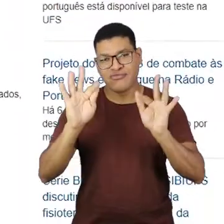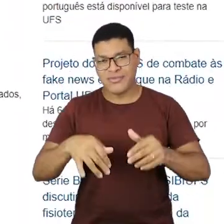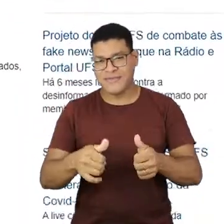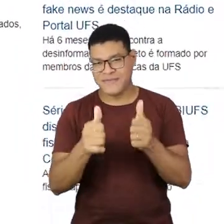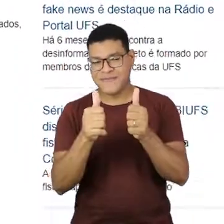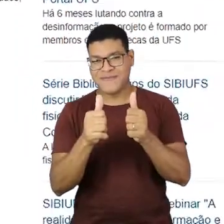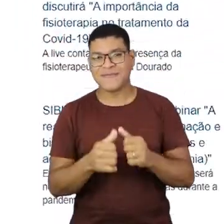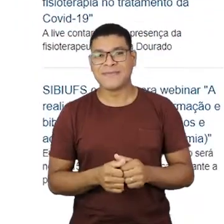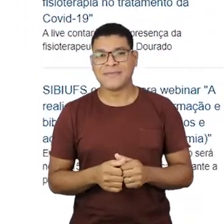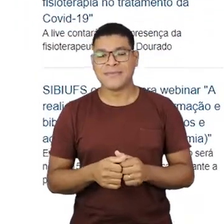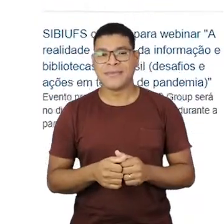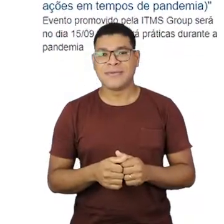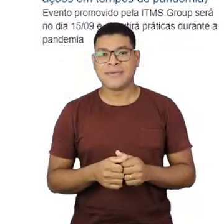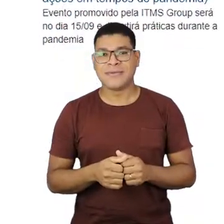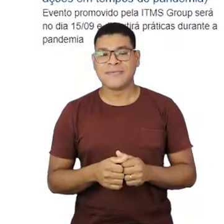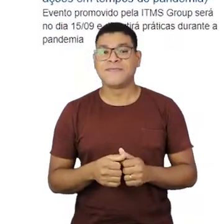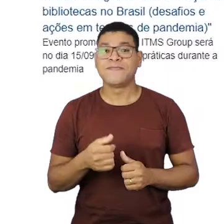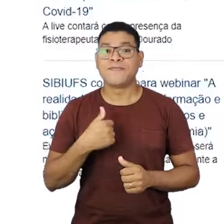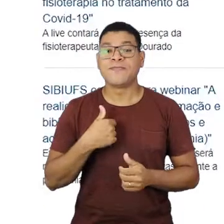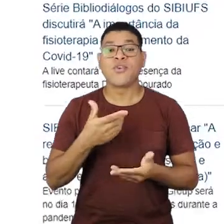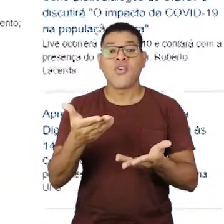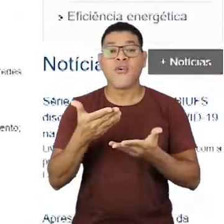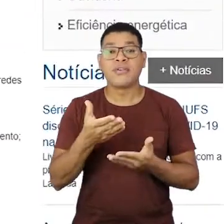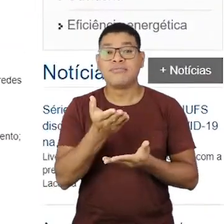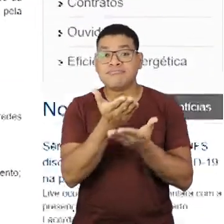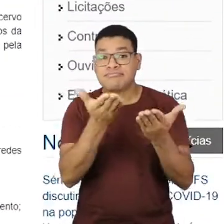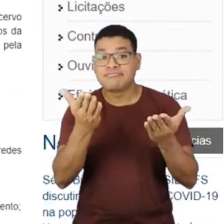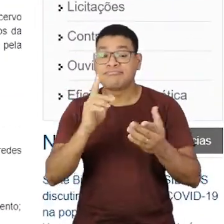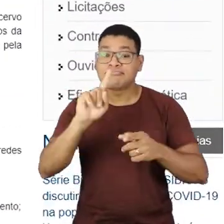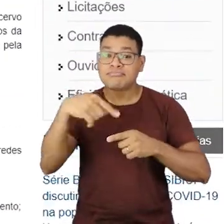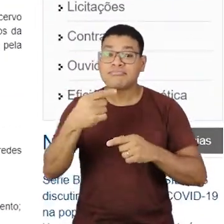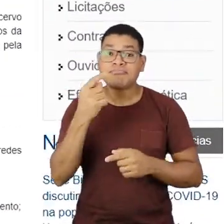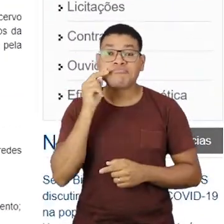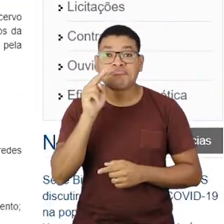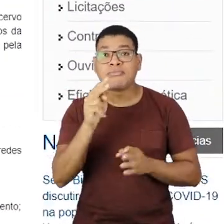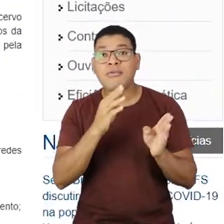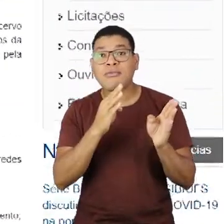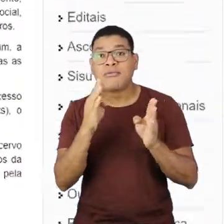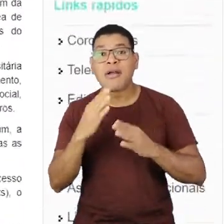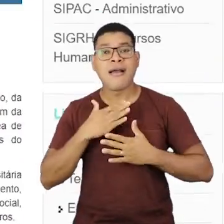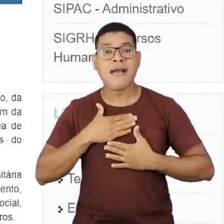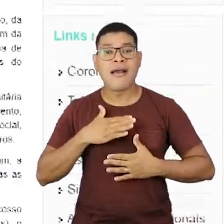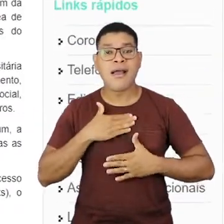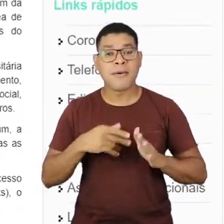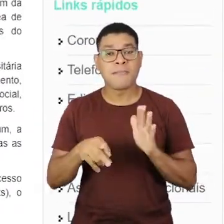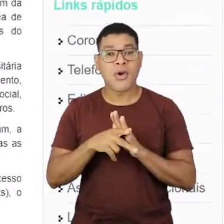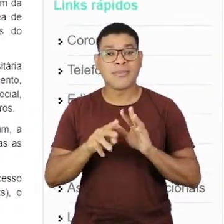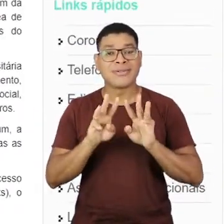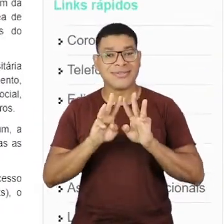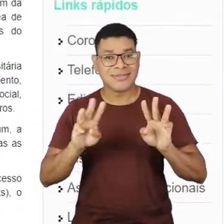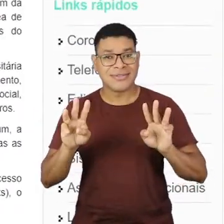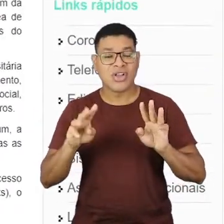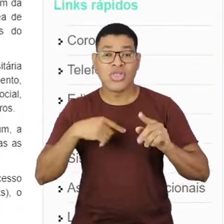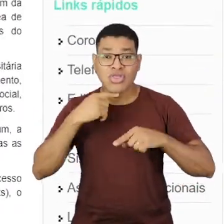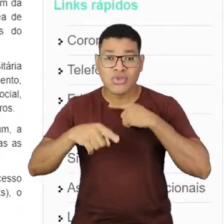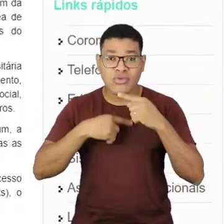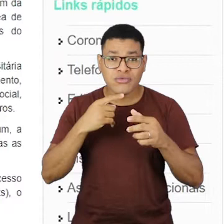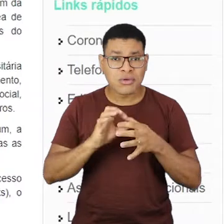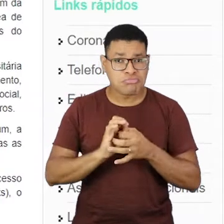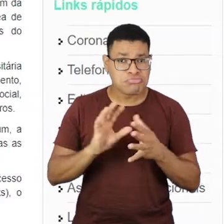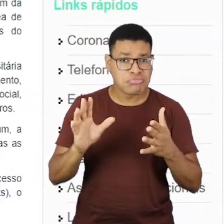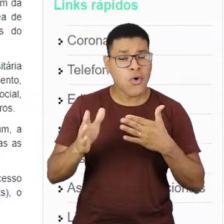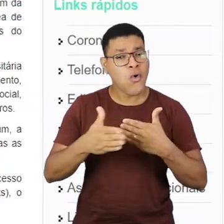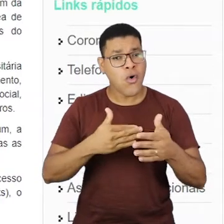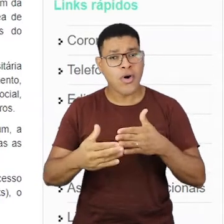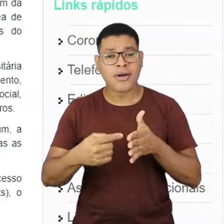só, pessoal, vou ficar por aqui. Convido a vocês a depois olhar com mais calma a nossa página. Qualquer dúvida, entre